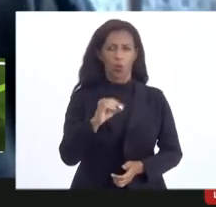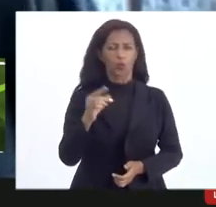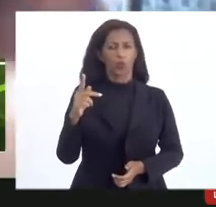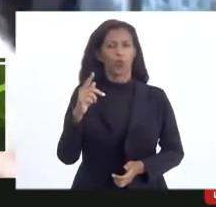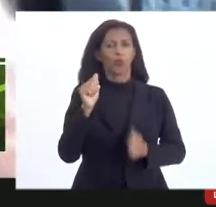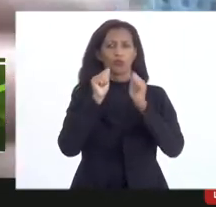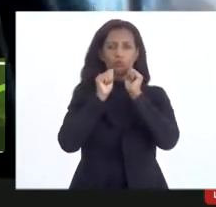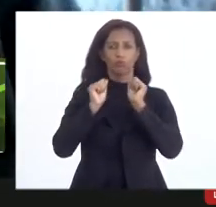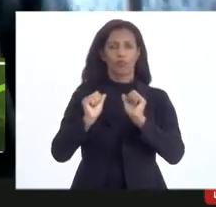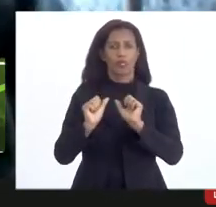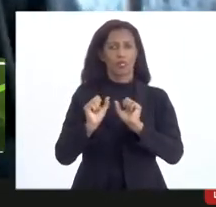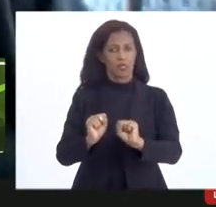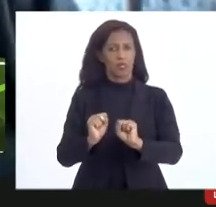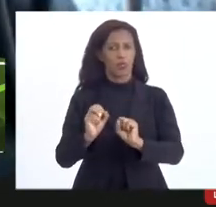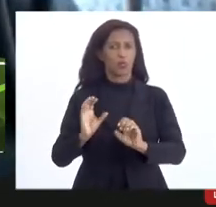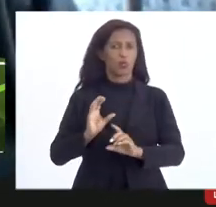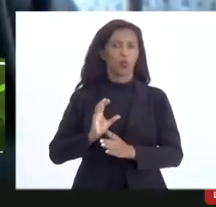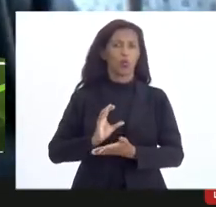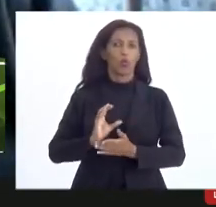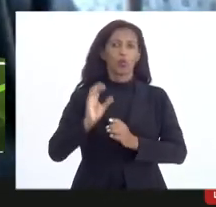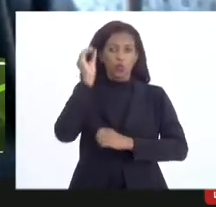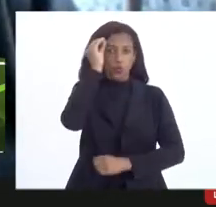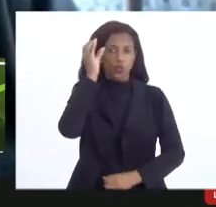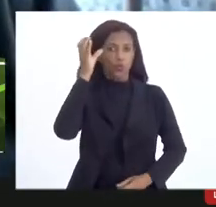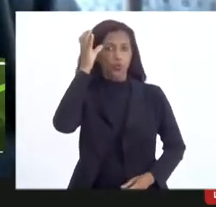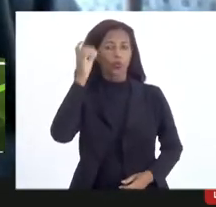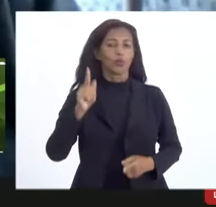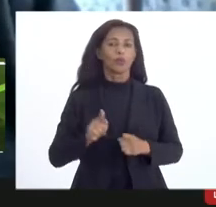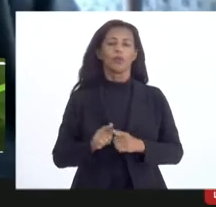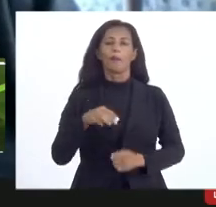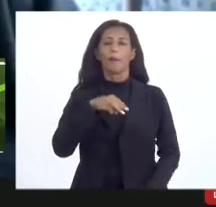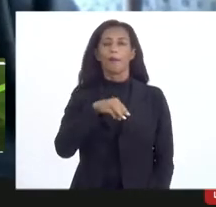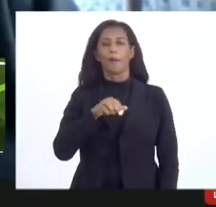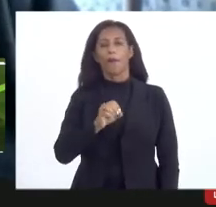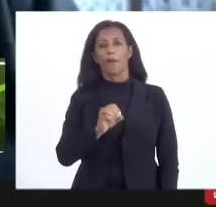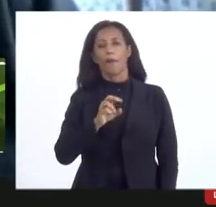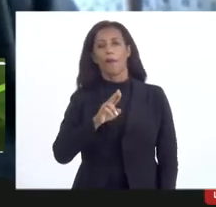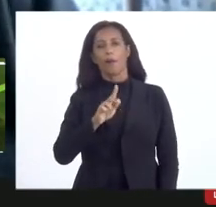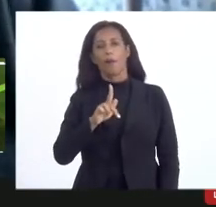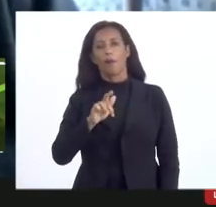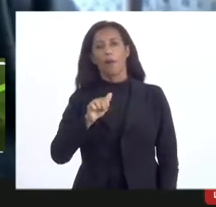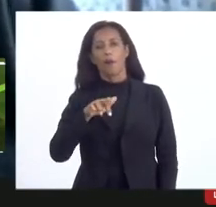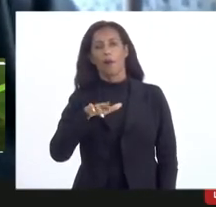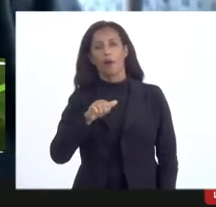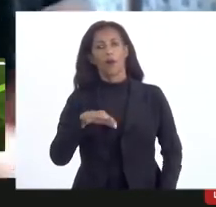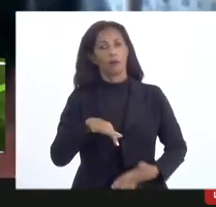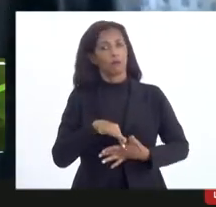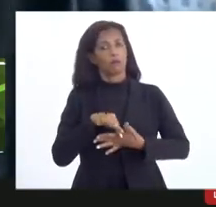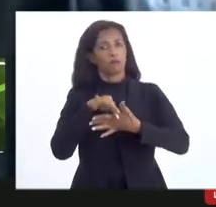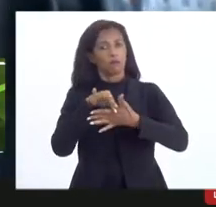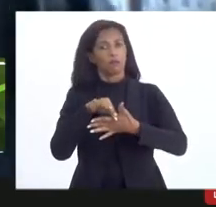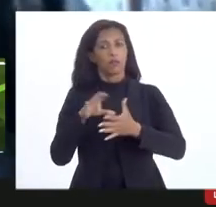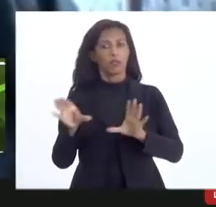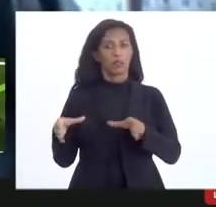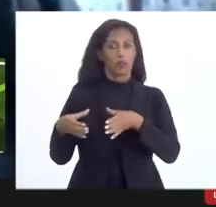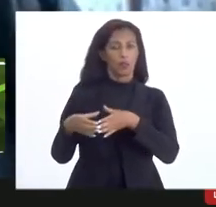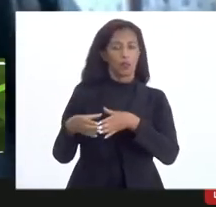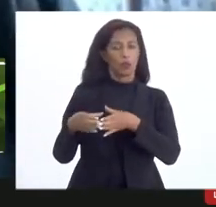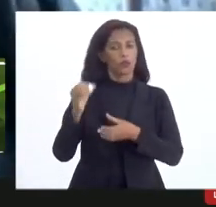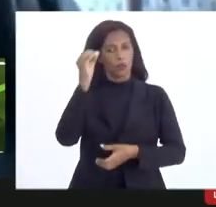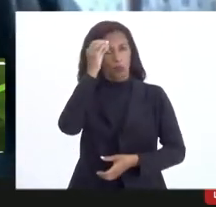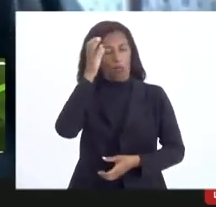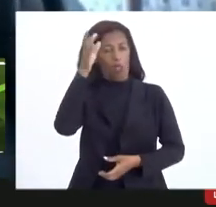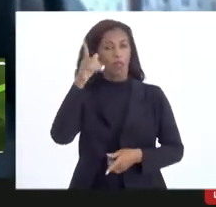assessor da Comissão de Cultura, e também a Morgana, que nos representa também na Comissão de Cultura, e é do Conselho